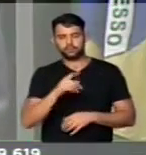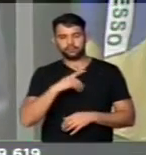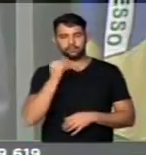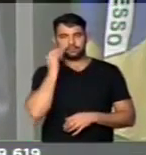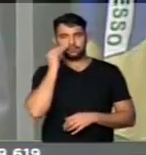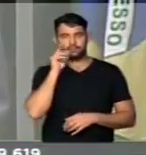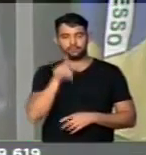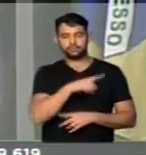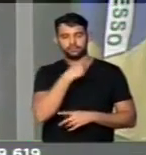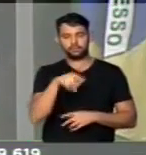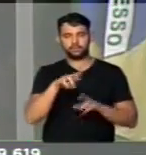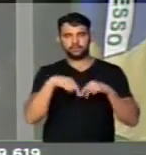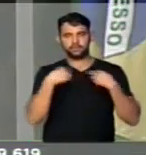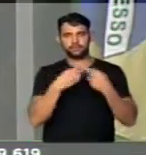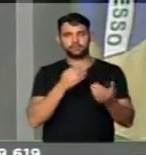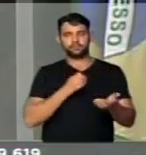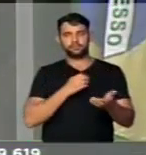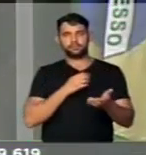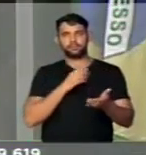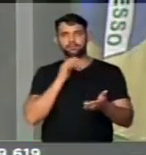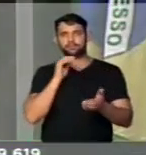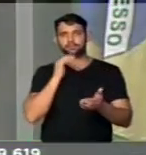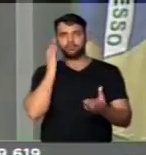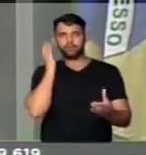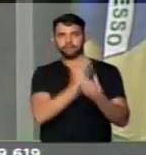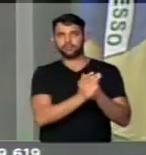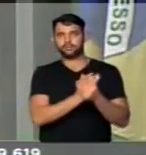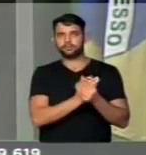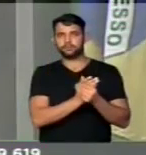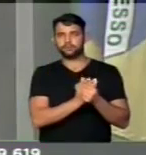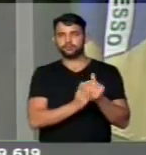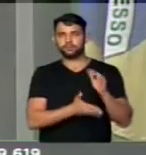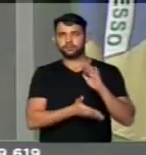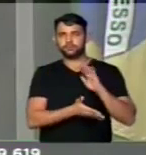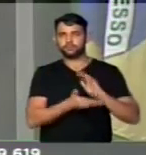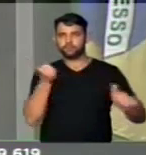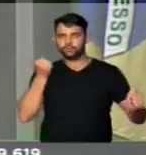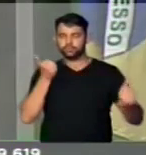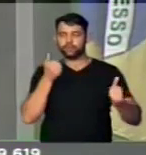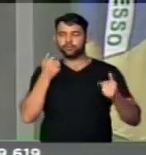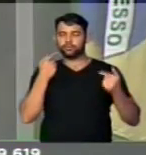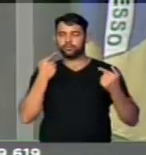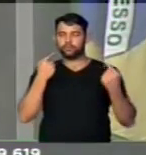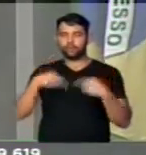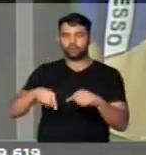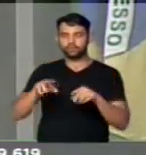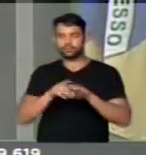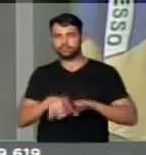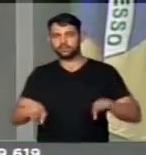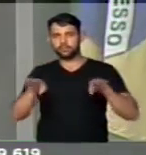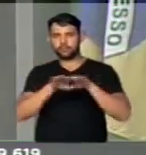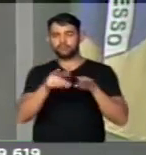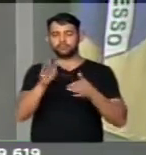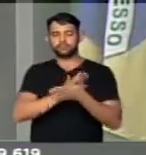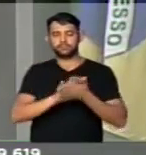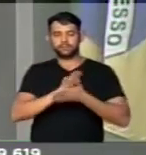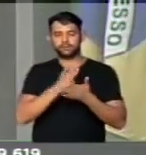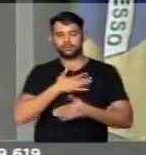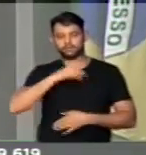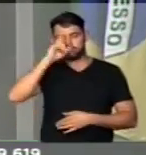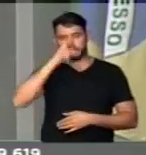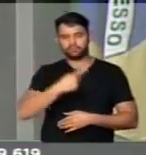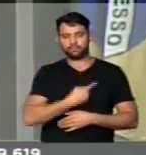tentando anular a sessão do impeachment, num golpe, aí sim, num golpe contra a democracia, não terá da minha